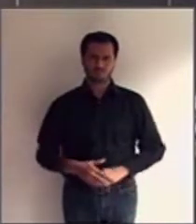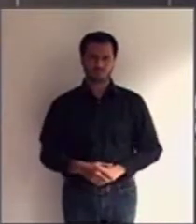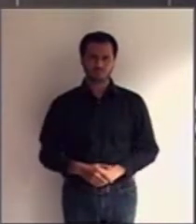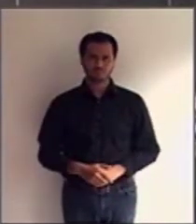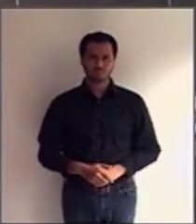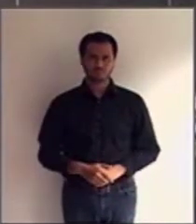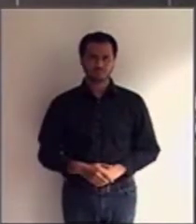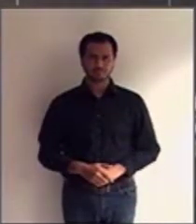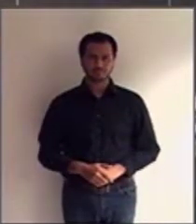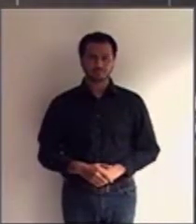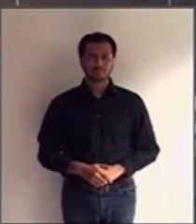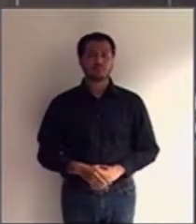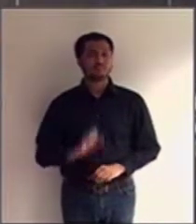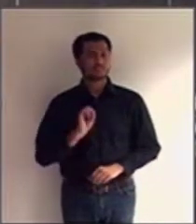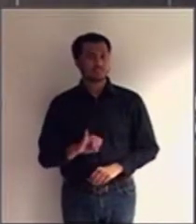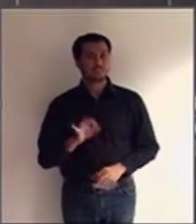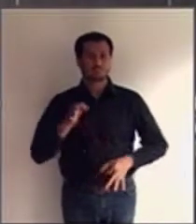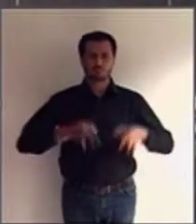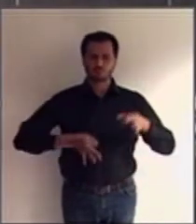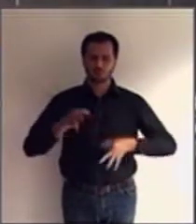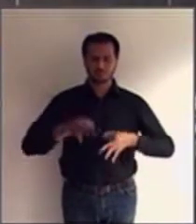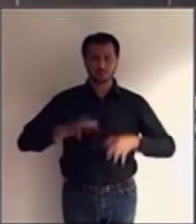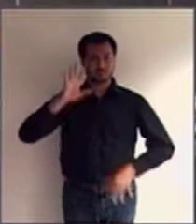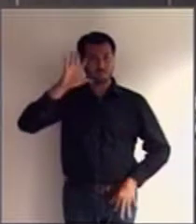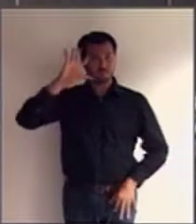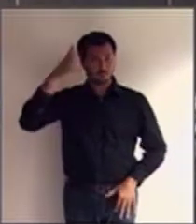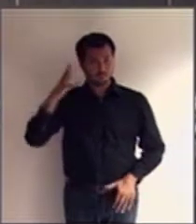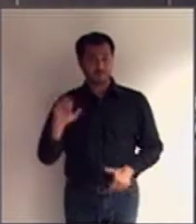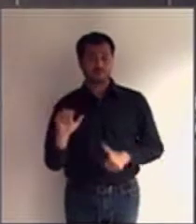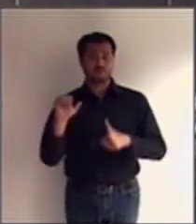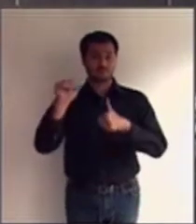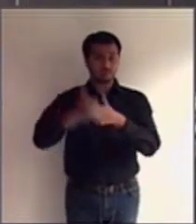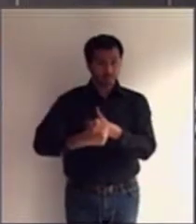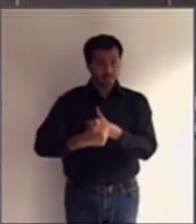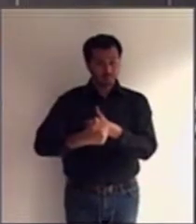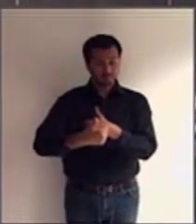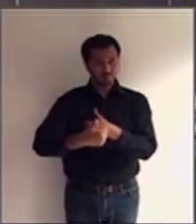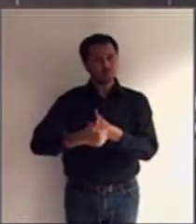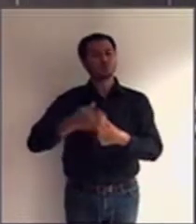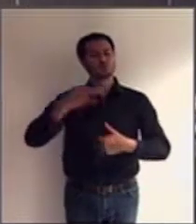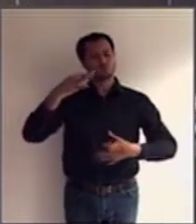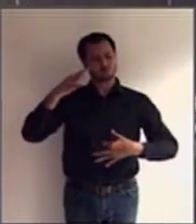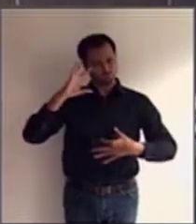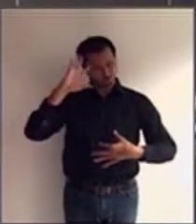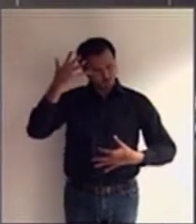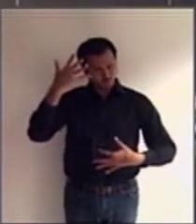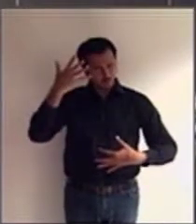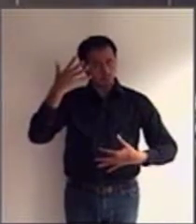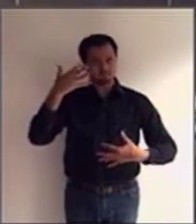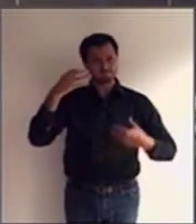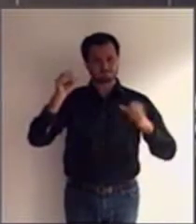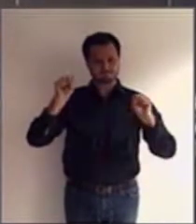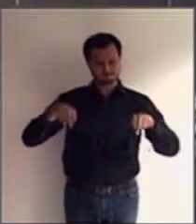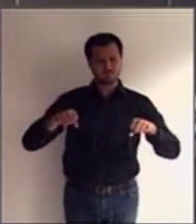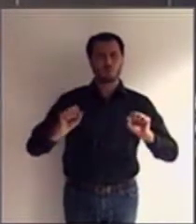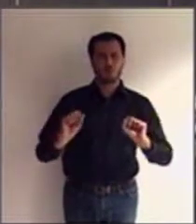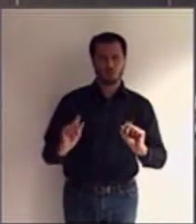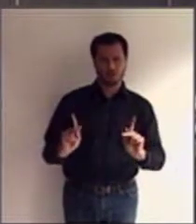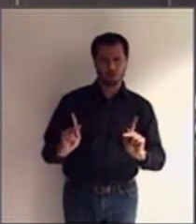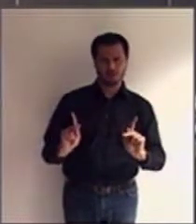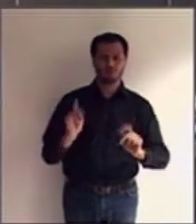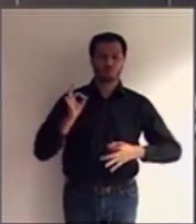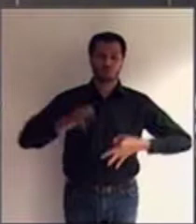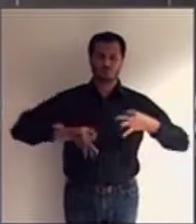Decretando-se a interdição, o juiz deve nomear um curador a um interditando. Terá preferência o cônjuge ou